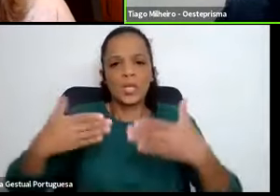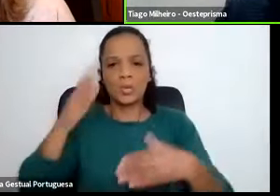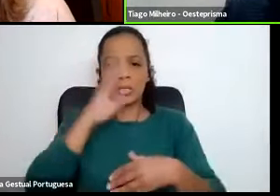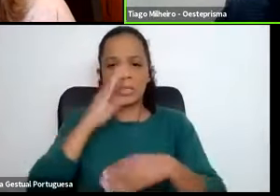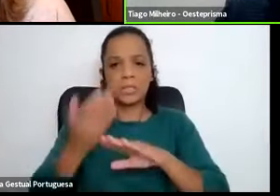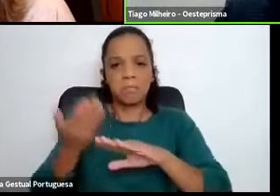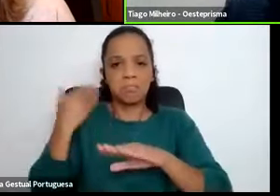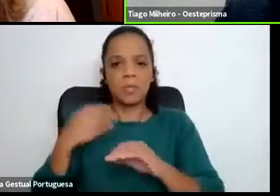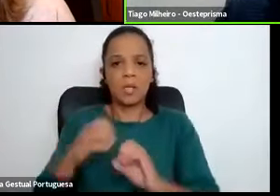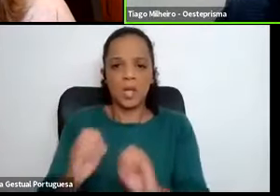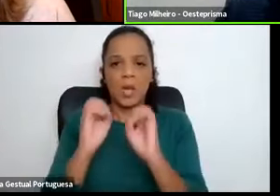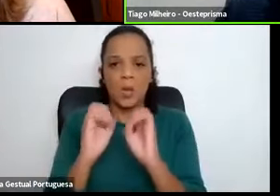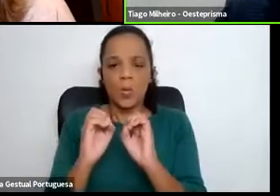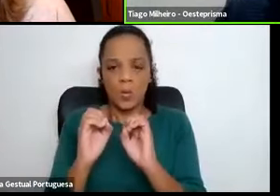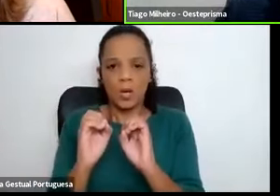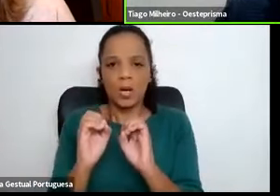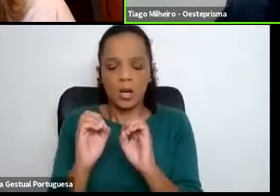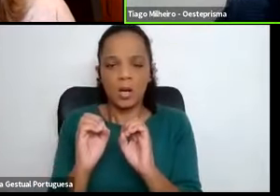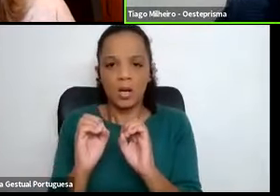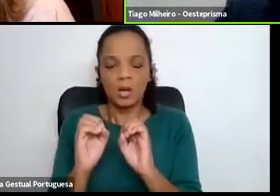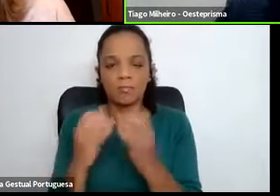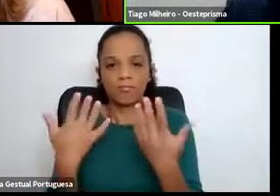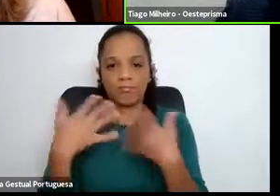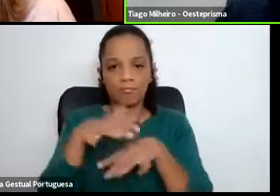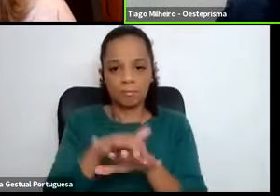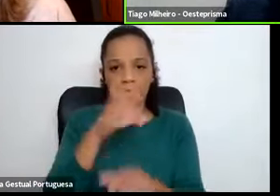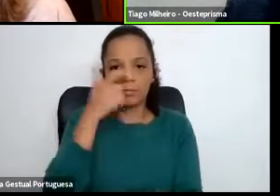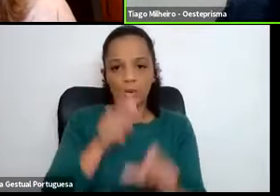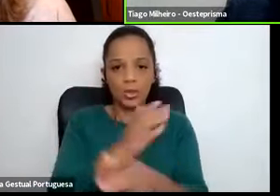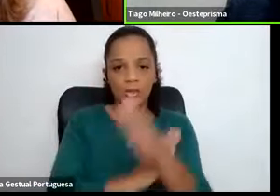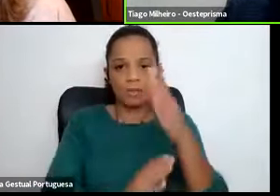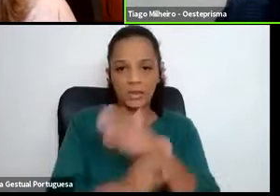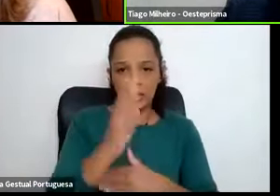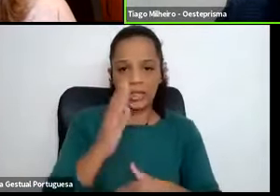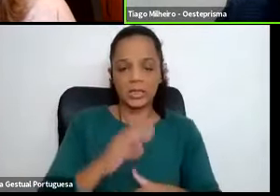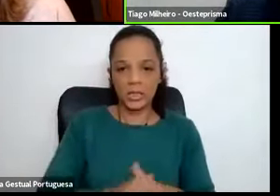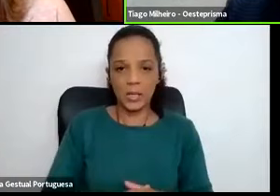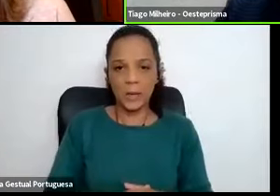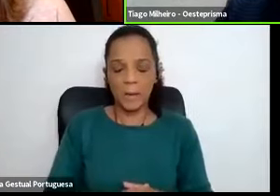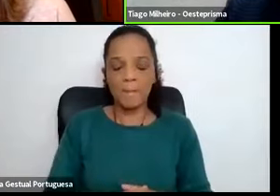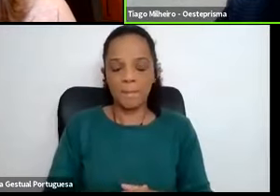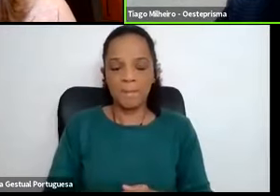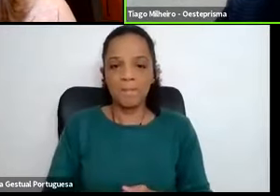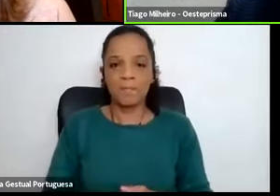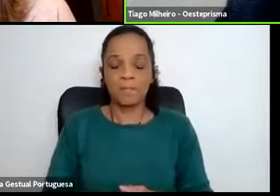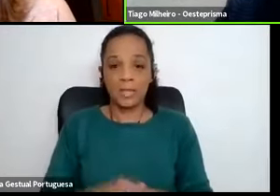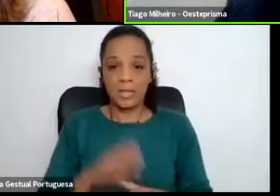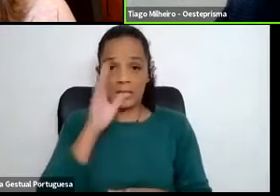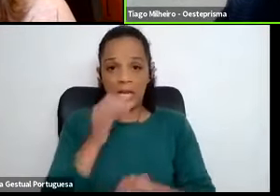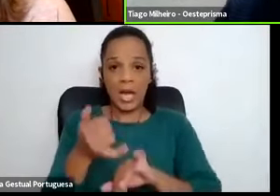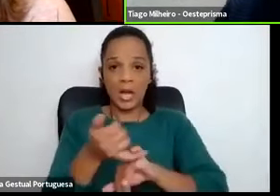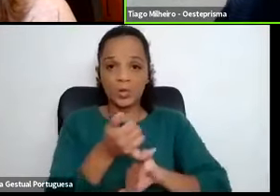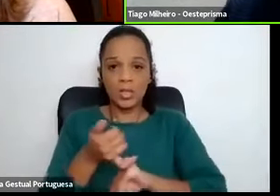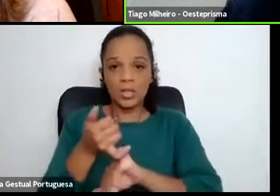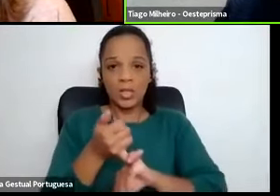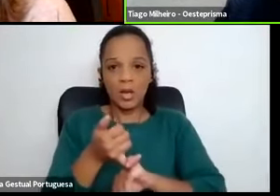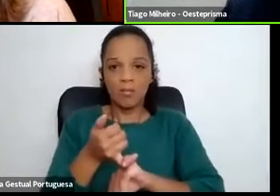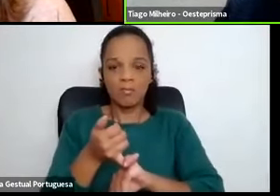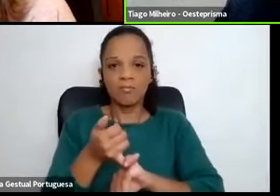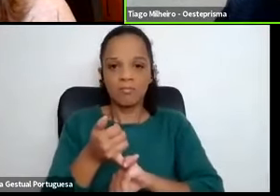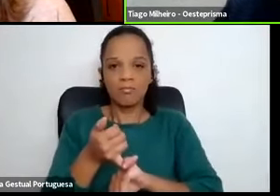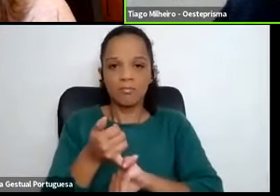integrou pessoas com deficiência, ter uma associação que te ajuda a fazer esta